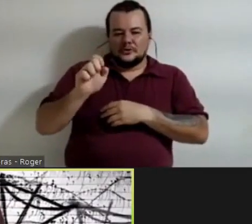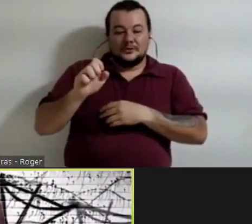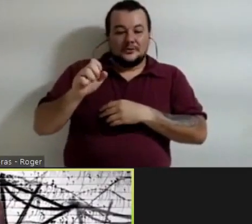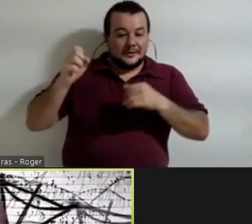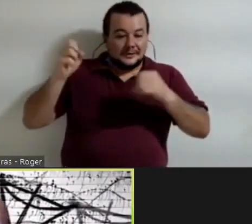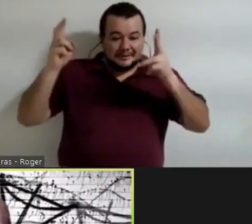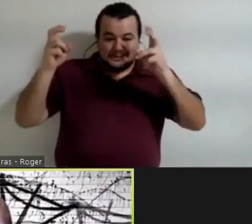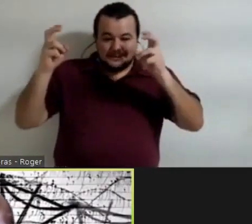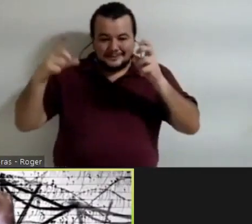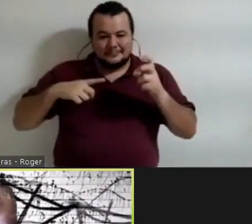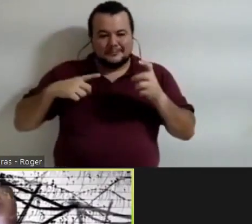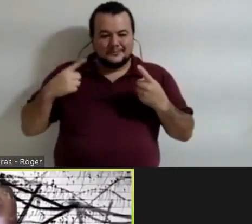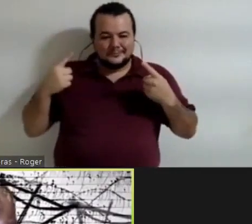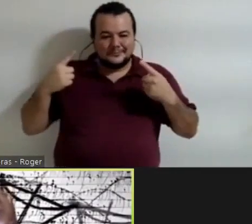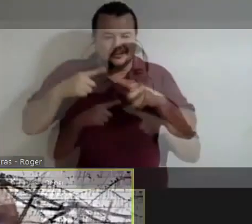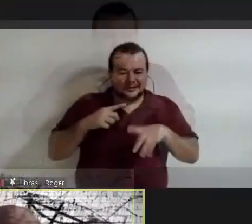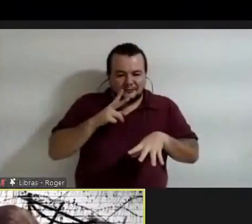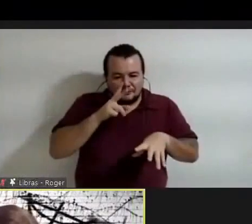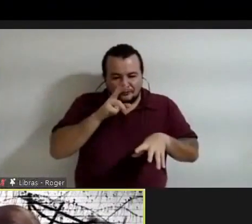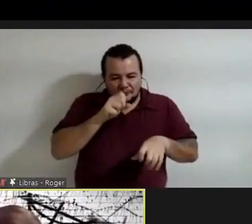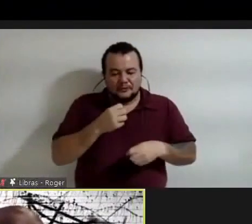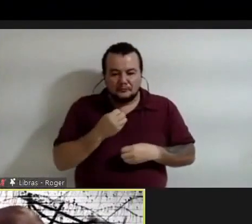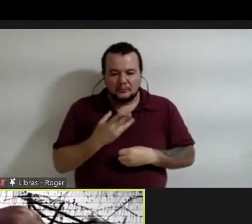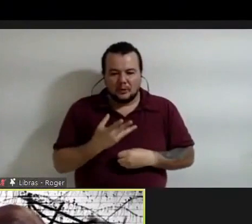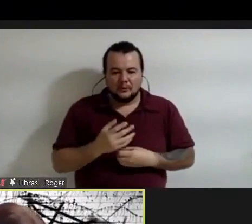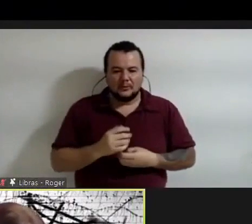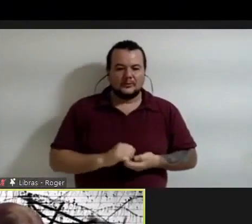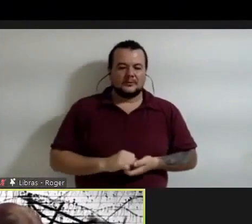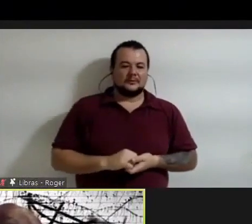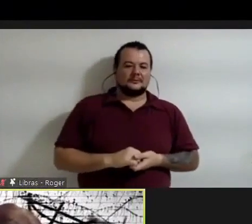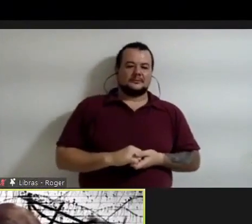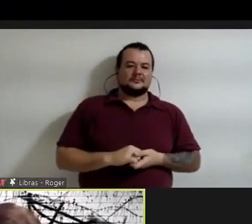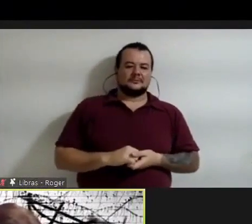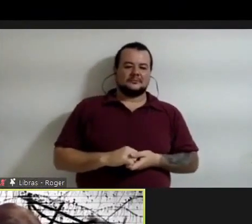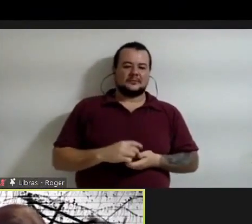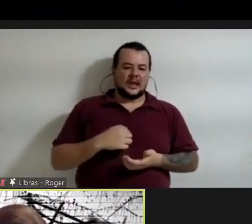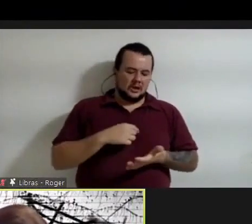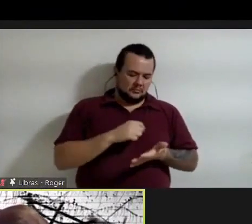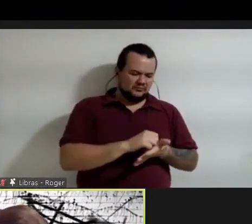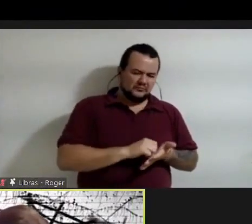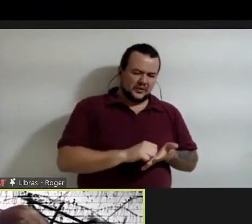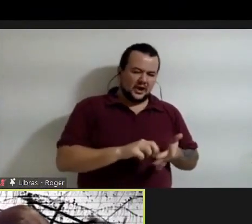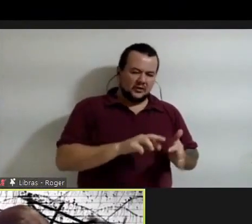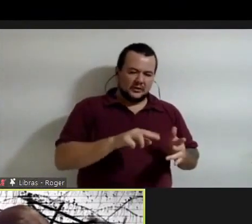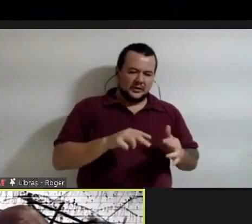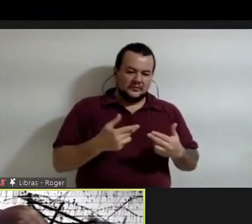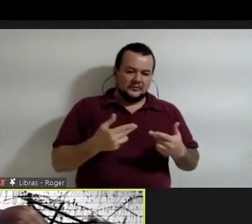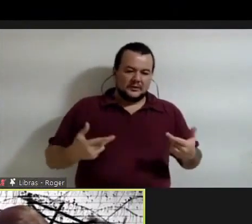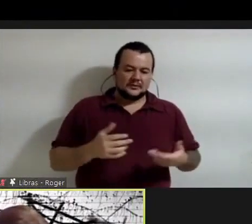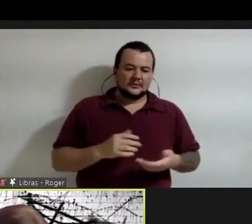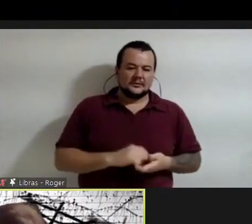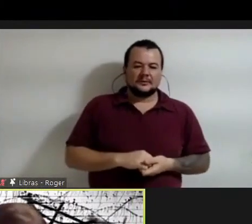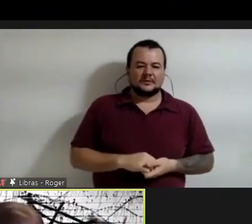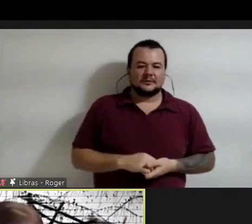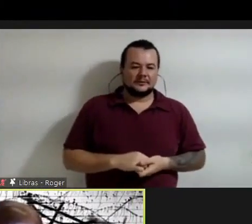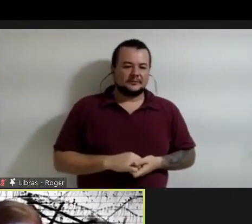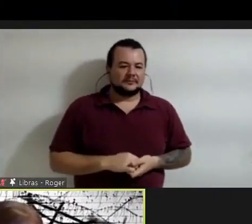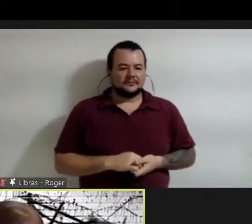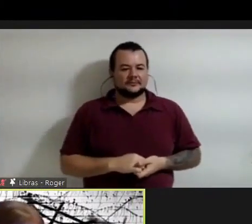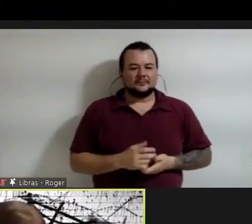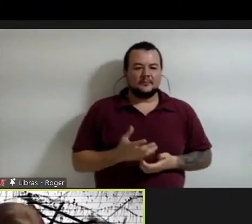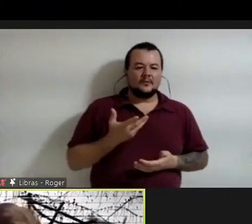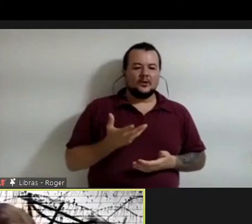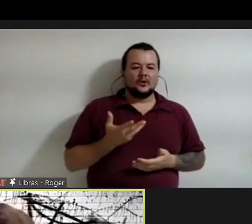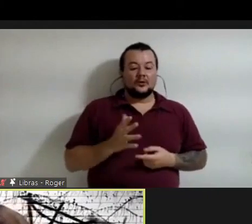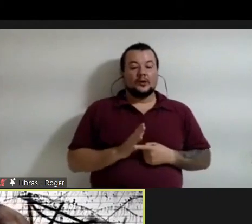Eu acho que eu anotei várias coisas aqui e queria destacar